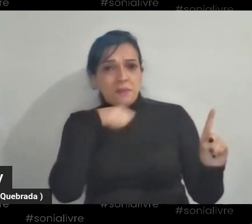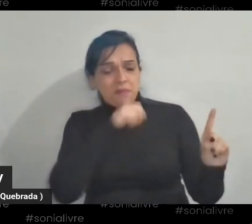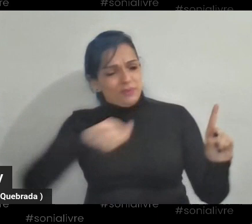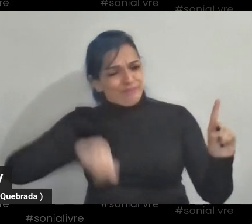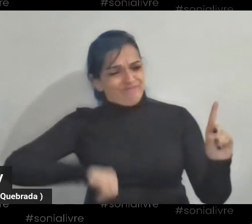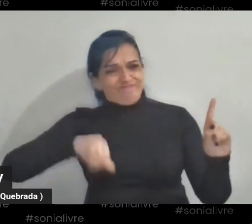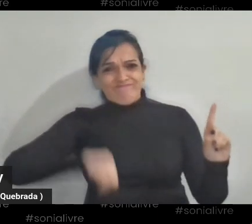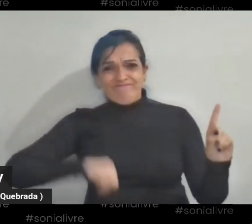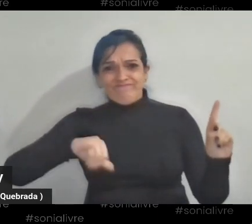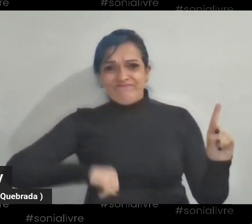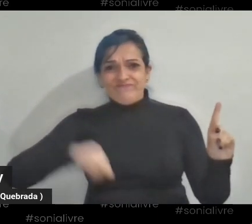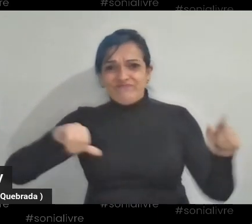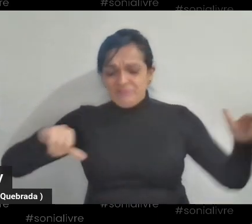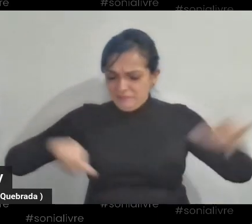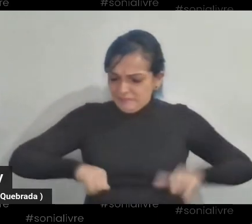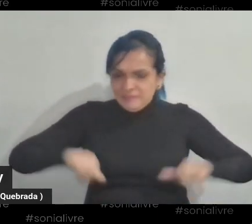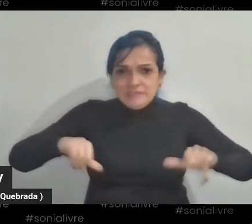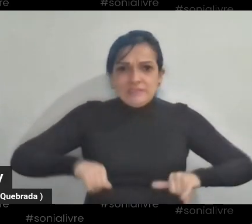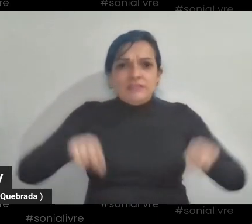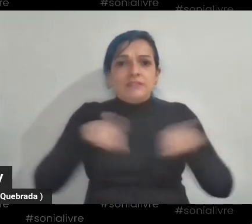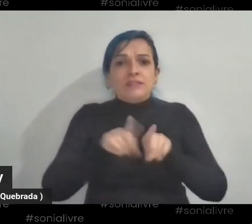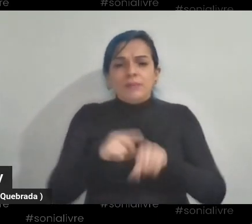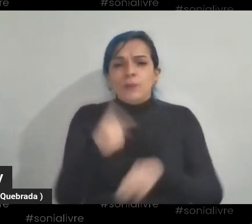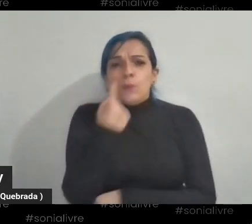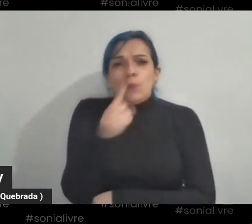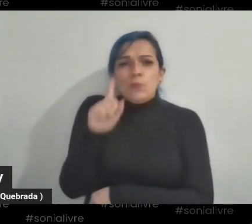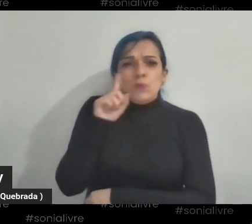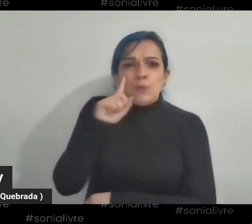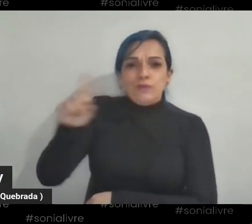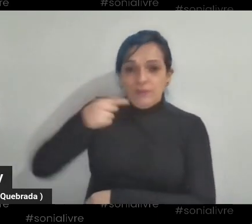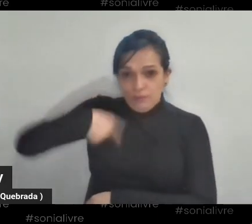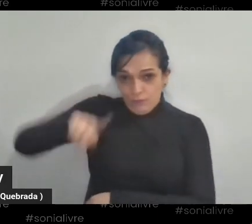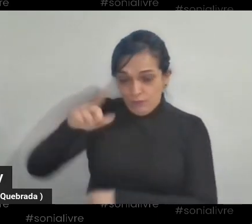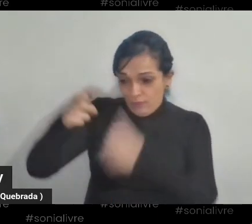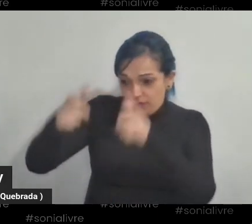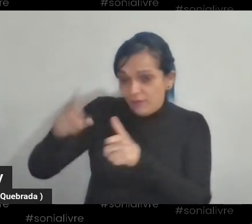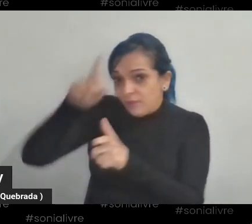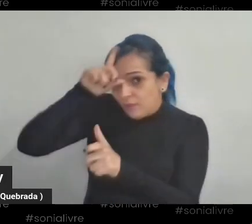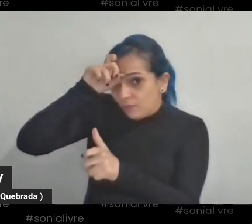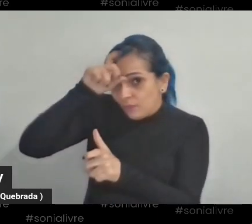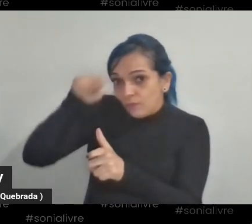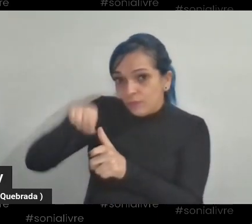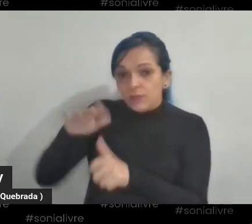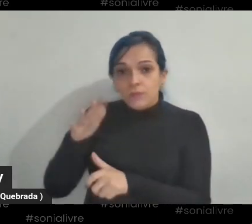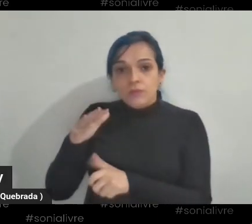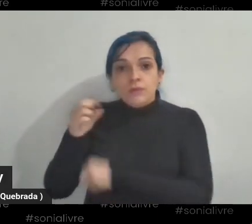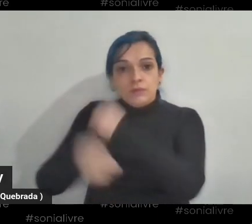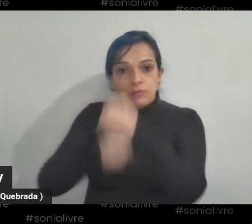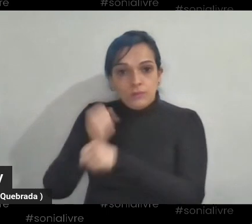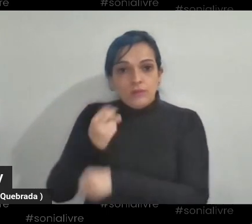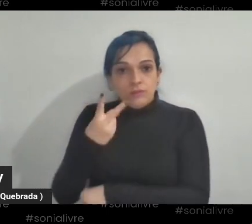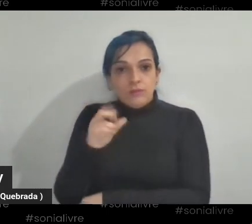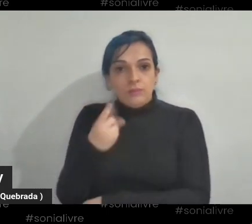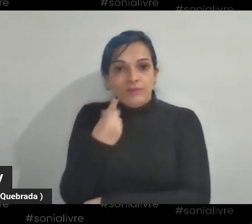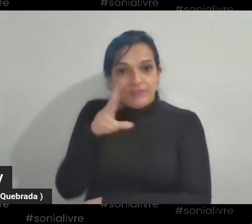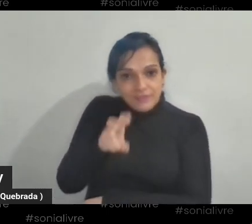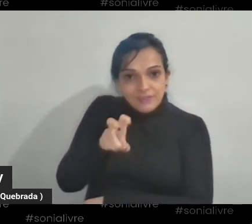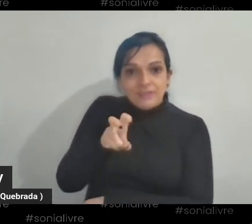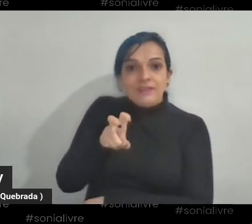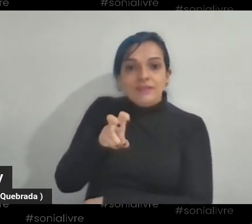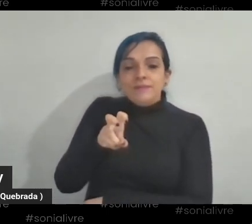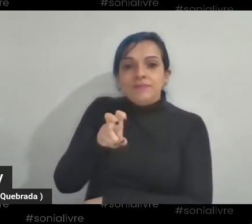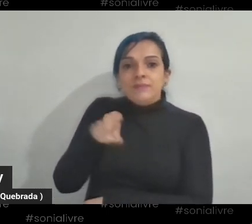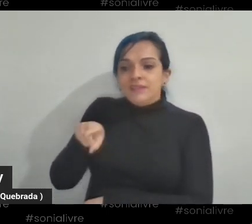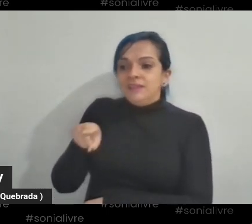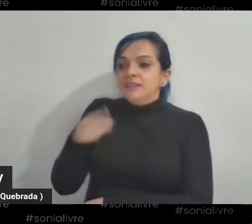até no último dia que ela foi para o hospital, quando ela saiu daqui em 2015, na virada pra 2016, à tarde, ela falou que não queria